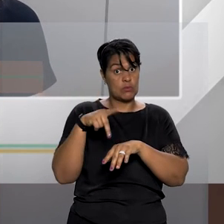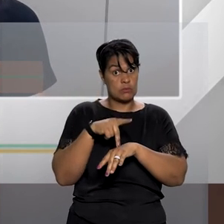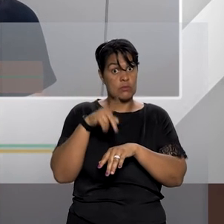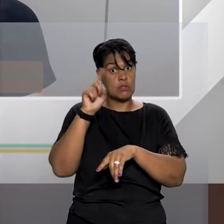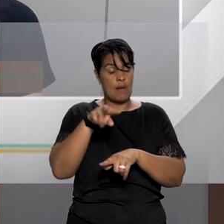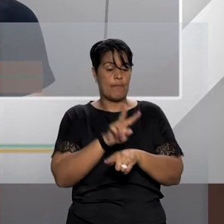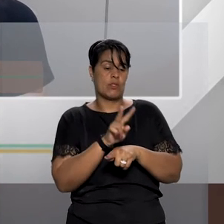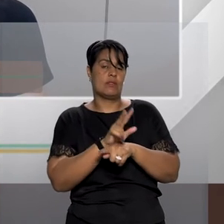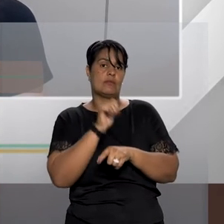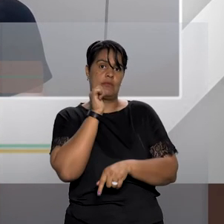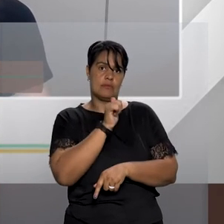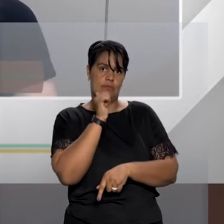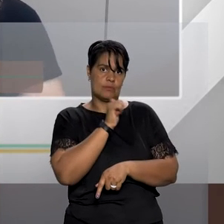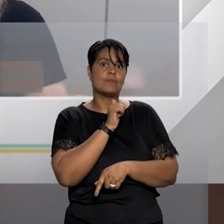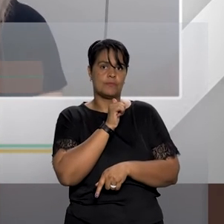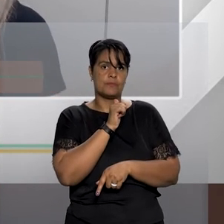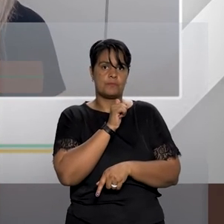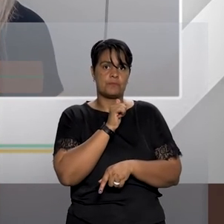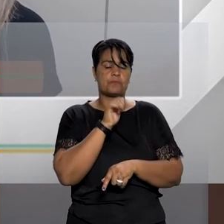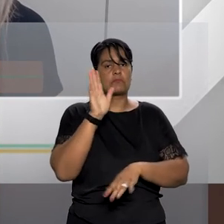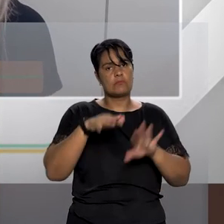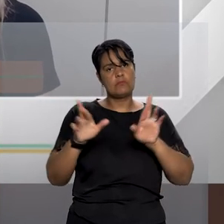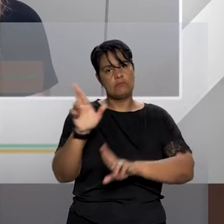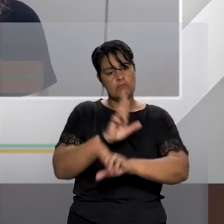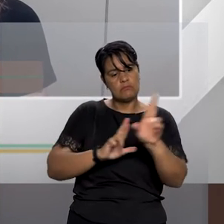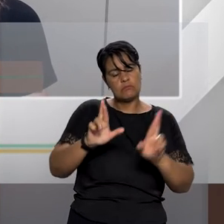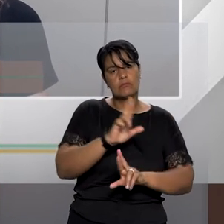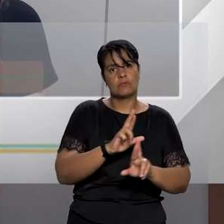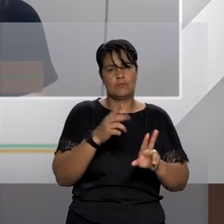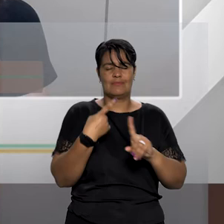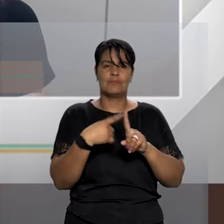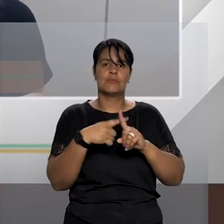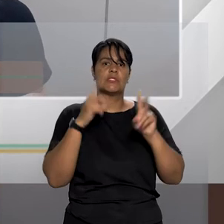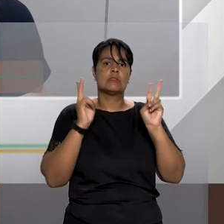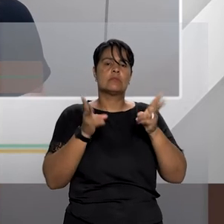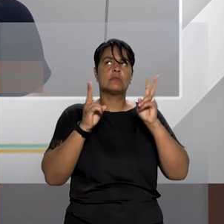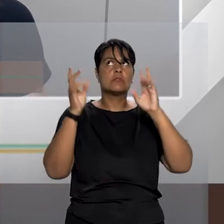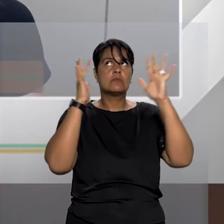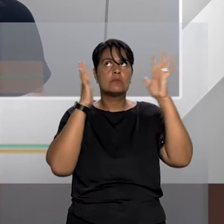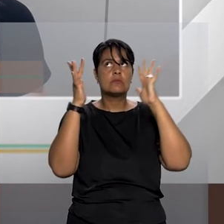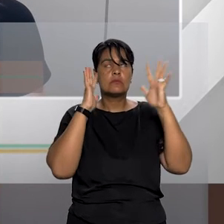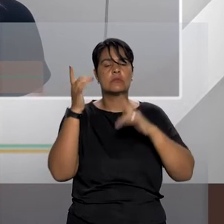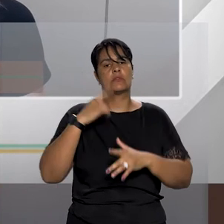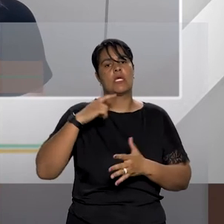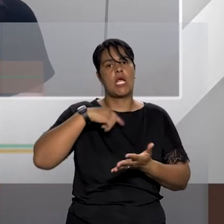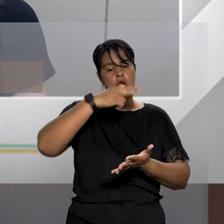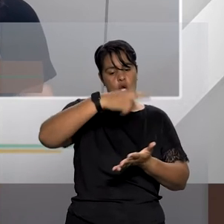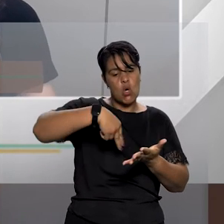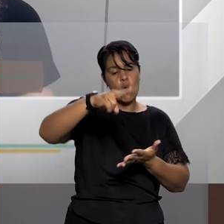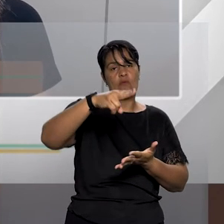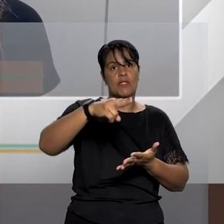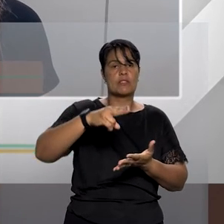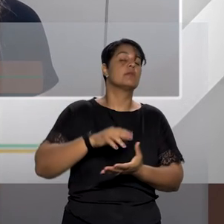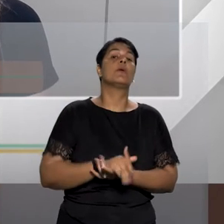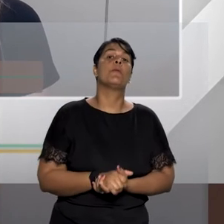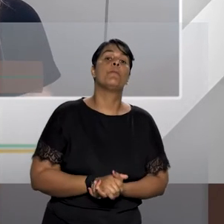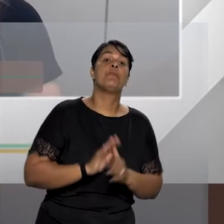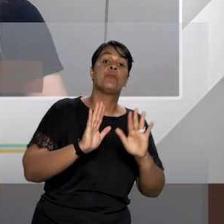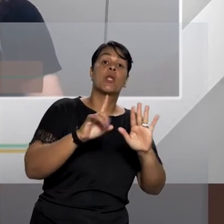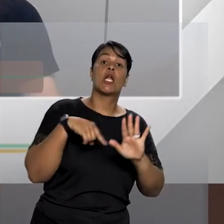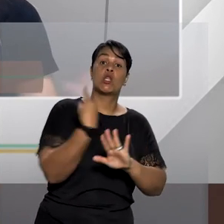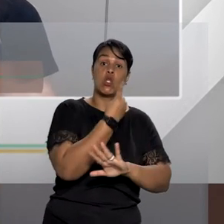condicionamentos sociais e relacionais aí levando em consideração tanto a convenção CEDOR como a convenção de Belém do Pará a nossa